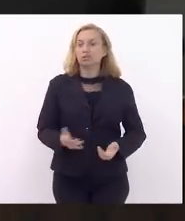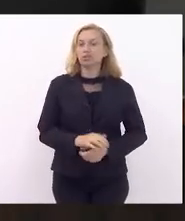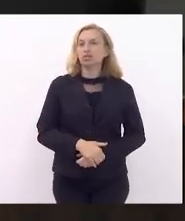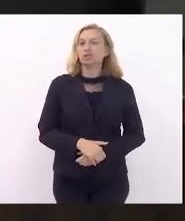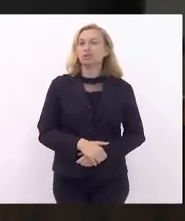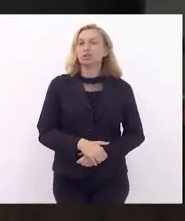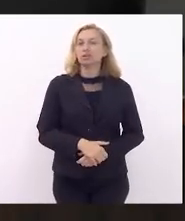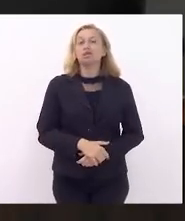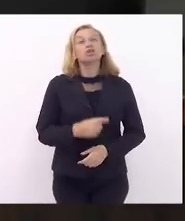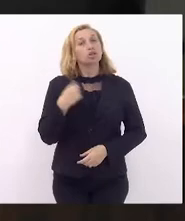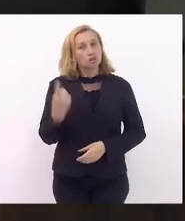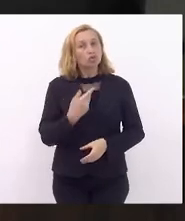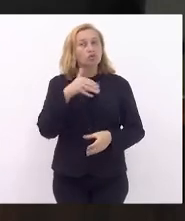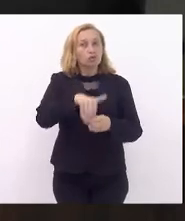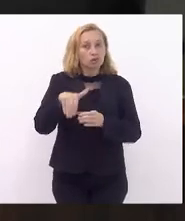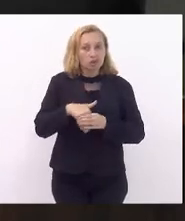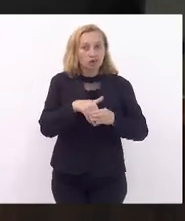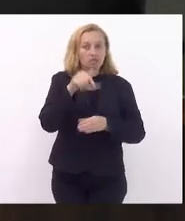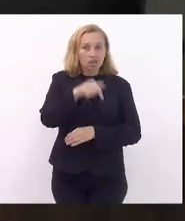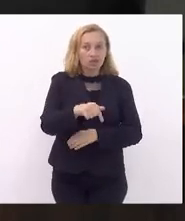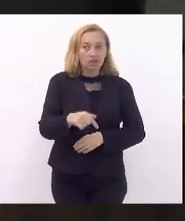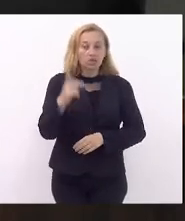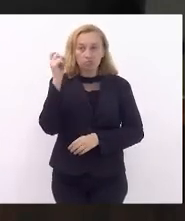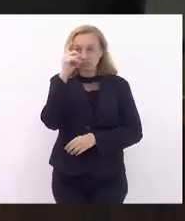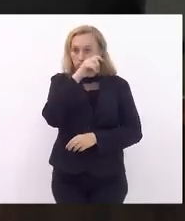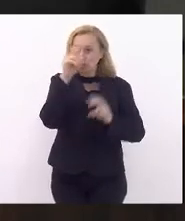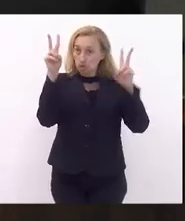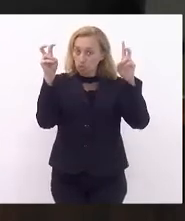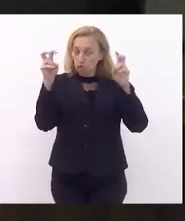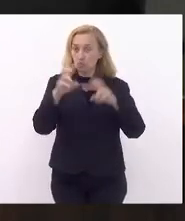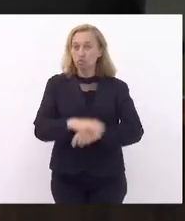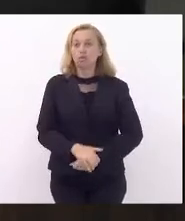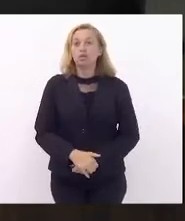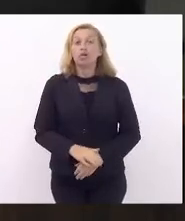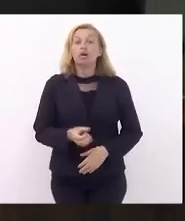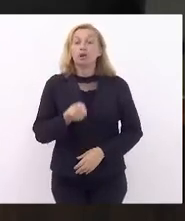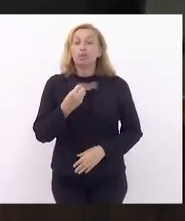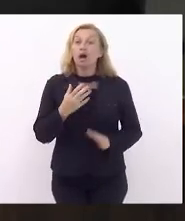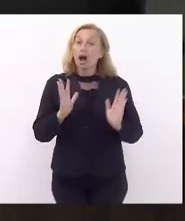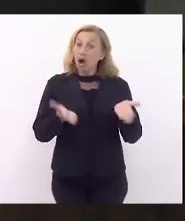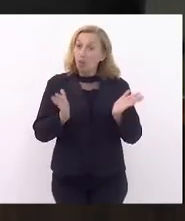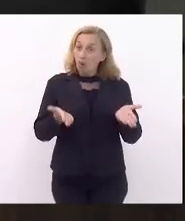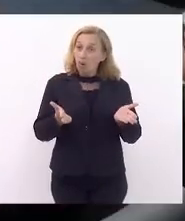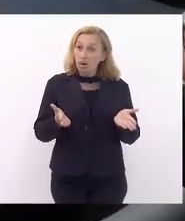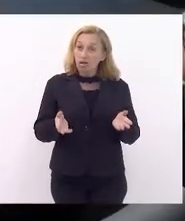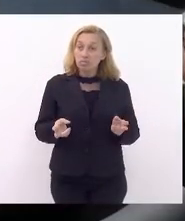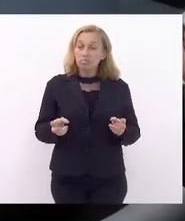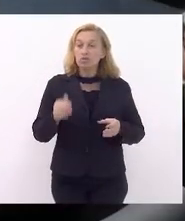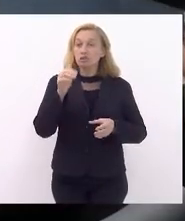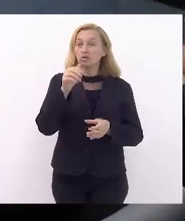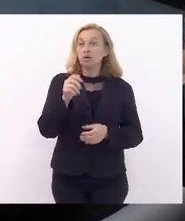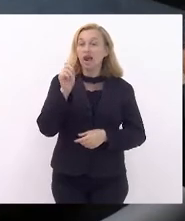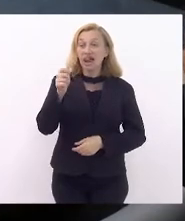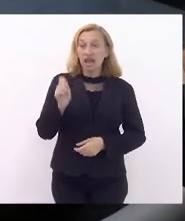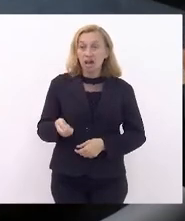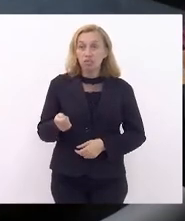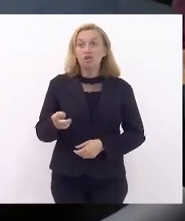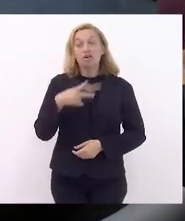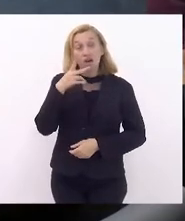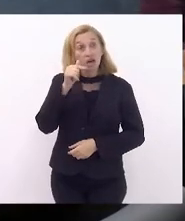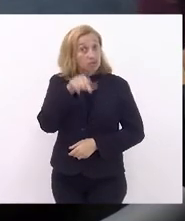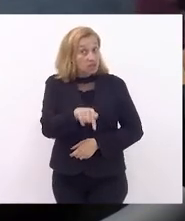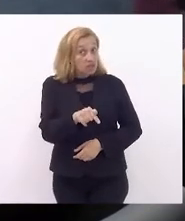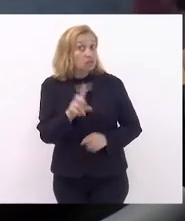e nós votamos aqui uma matéria difícil. Pois bem, agora veio a questão do leilão e a gente levantou aqui a